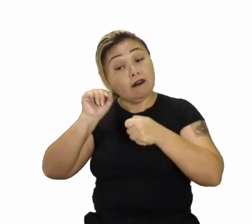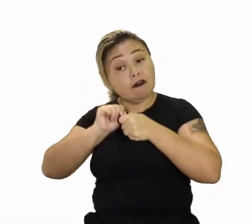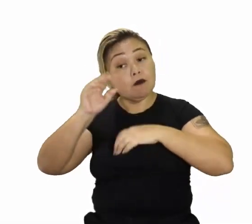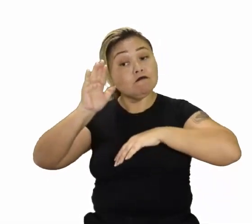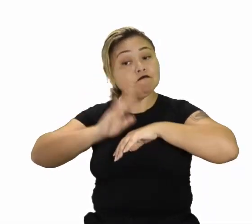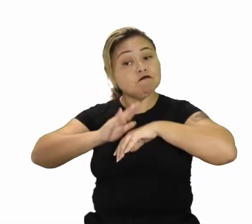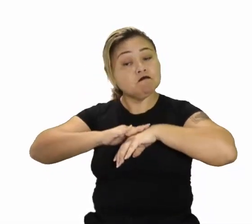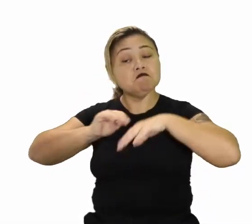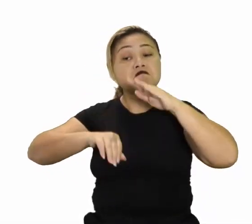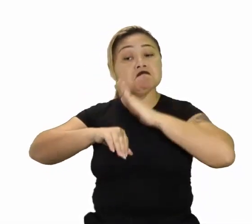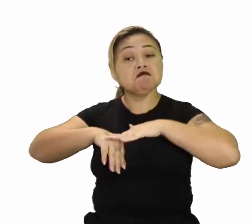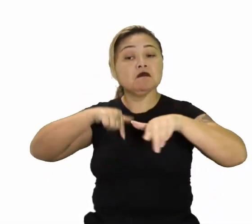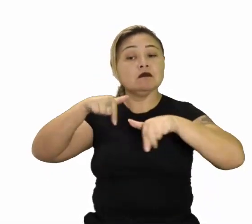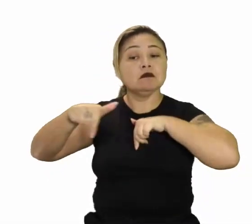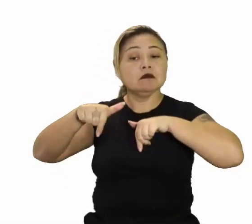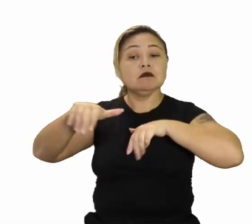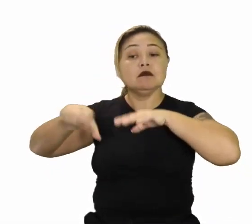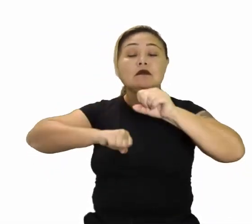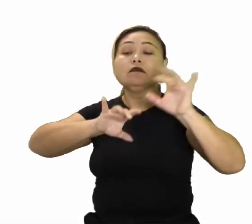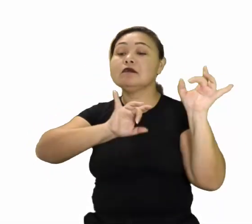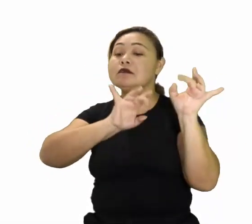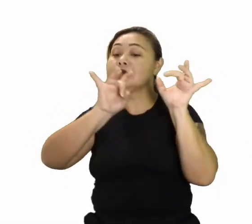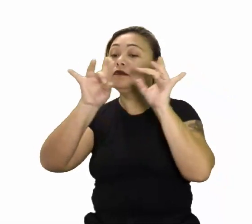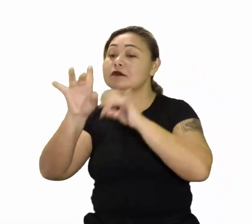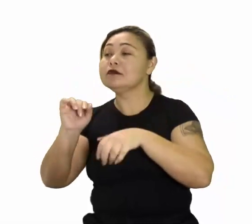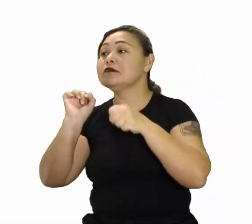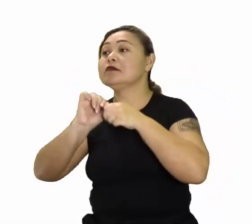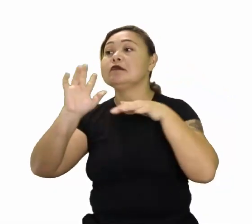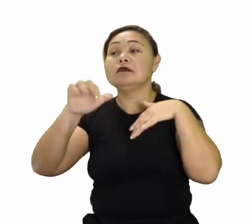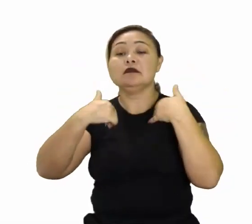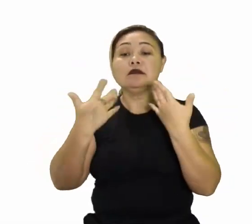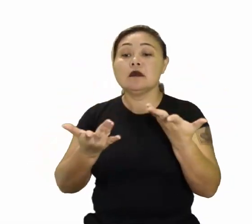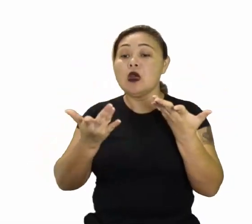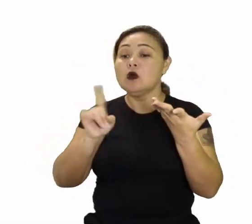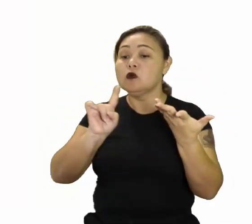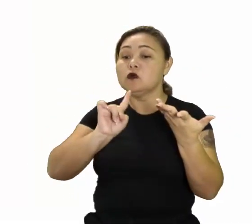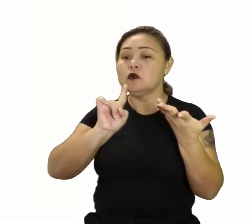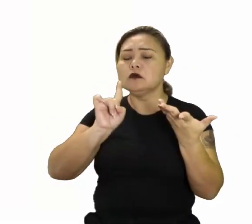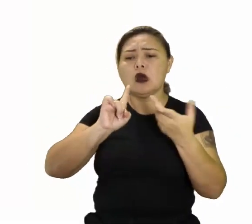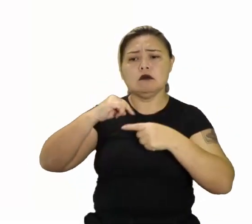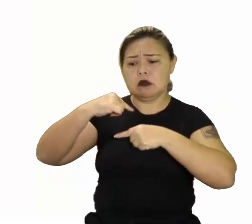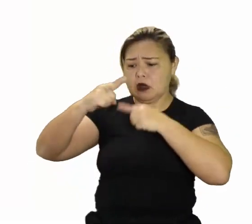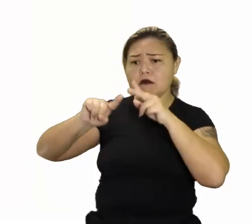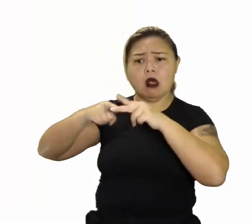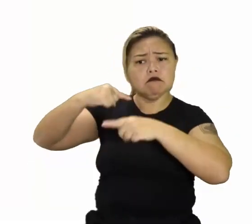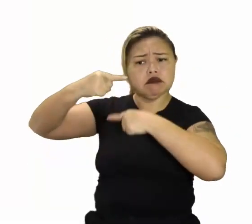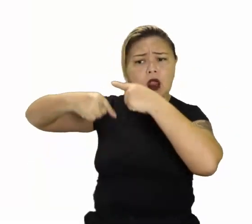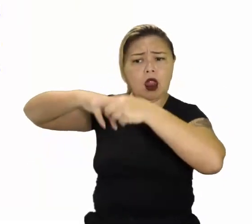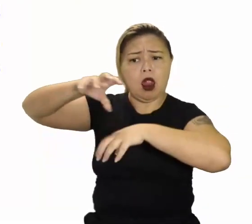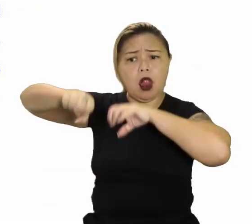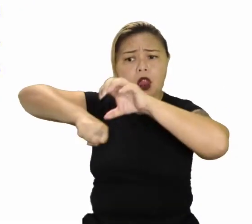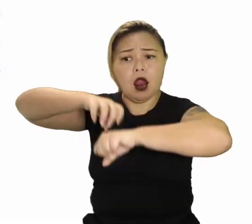Mão de obra especializada. Você não coloca maquinaria aí.